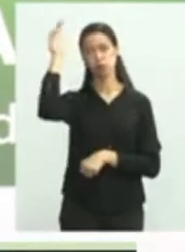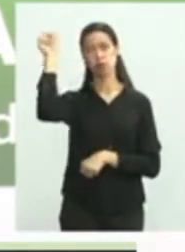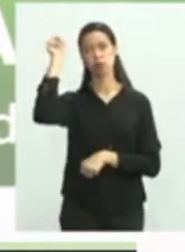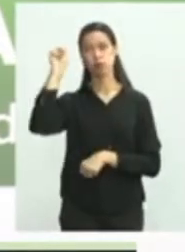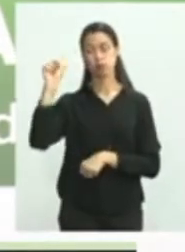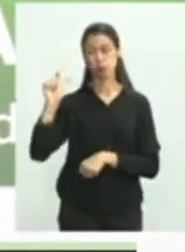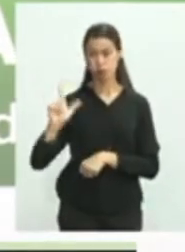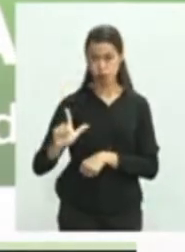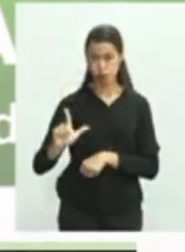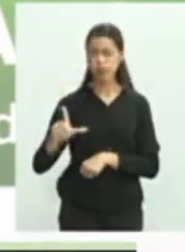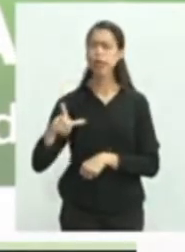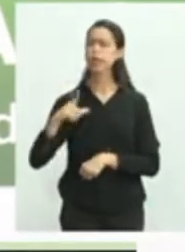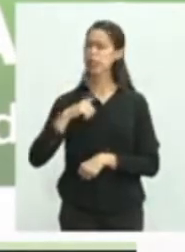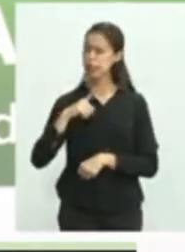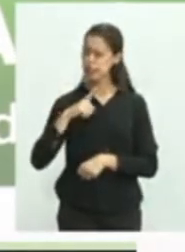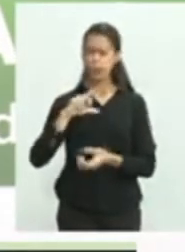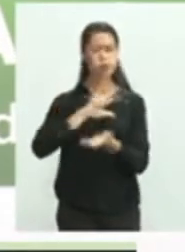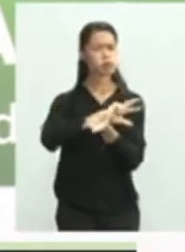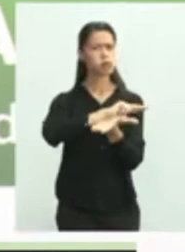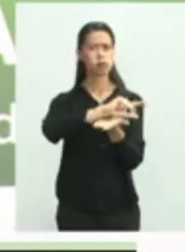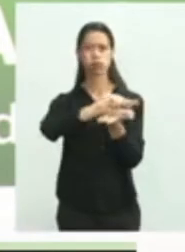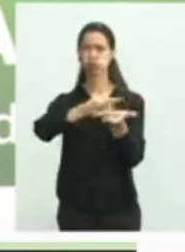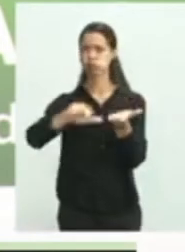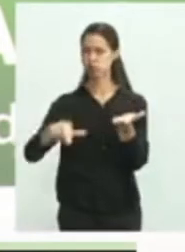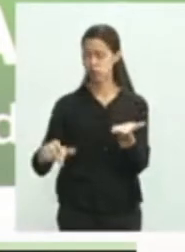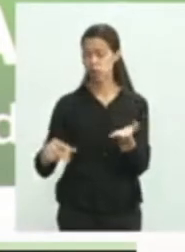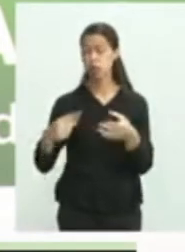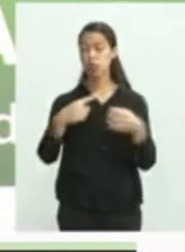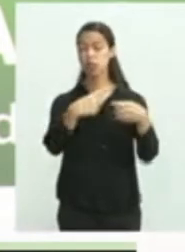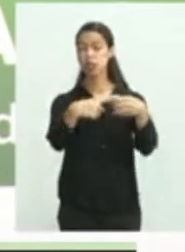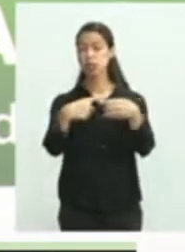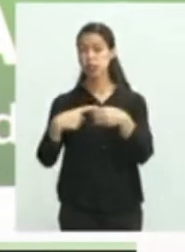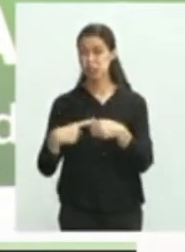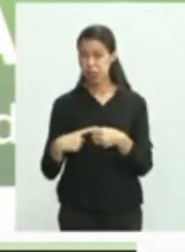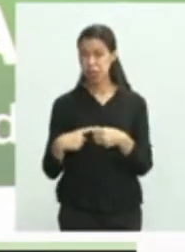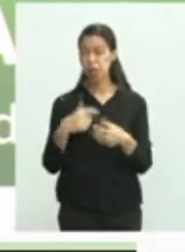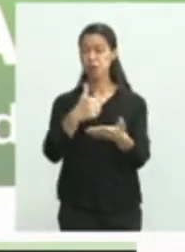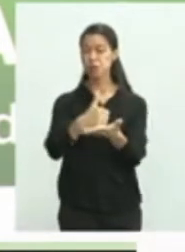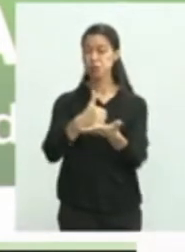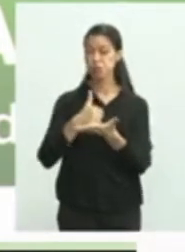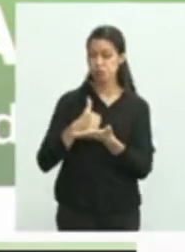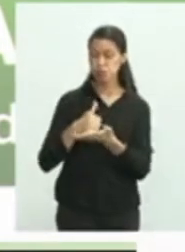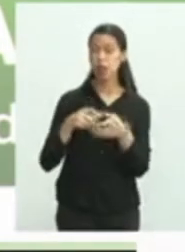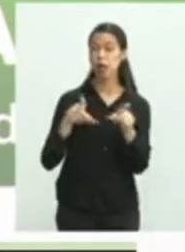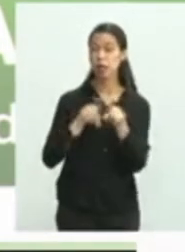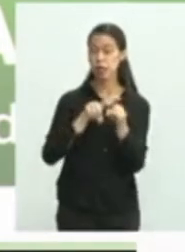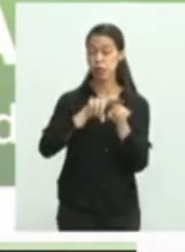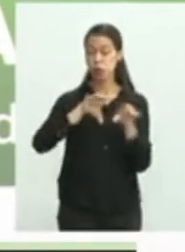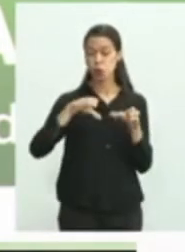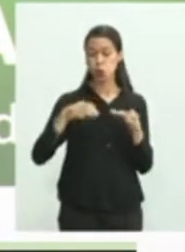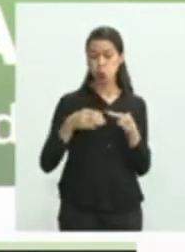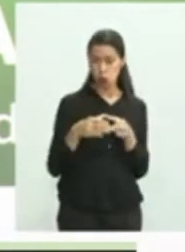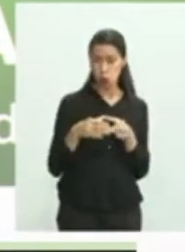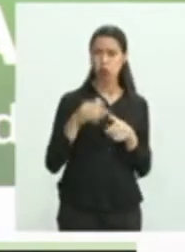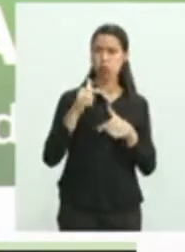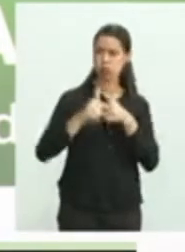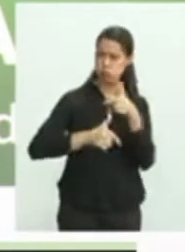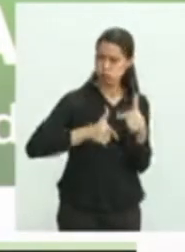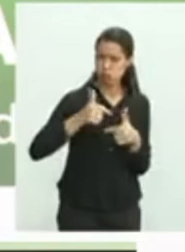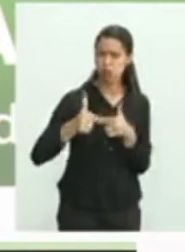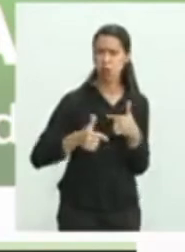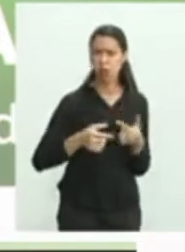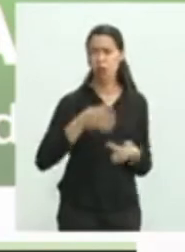com a colaboração dos municípios, com o trabalho da nossa equipe, que eu quero aqui elogiar,